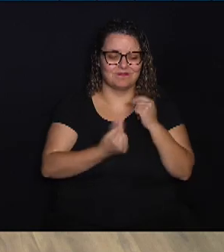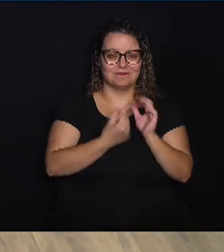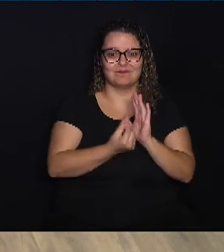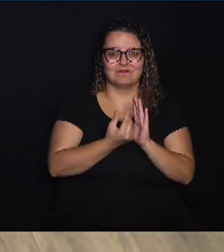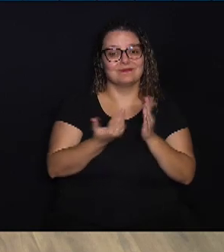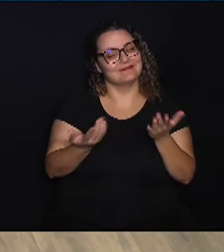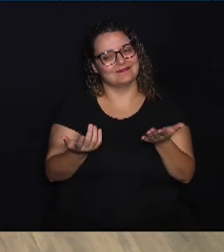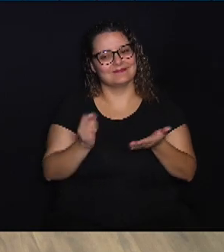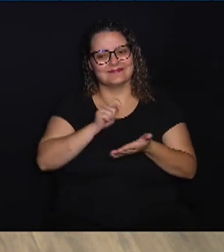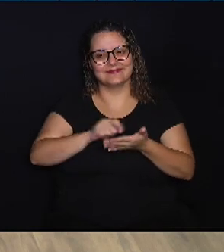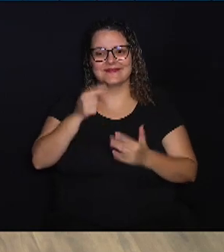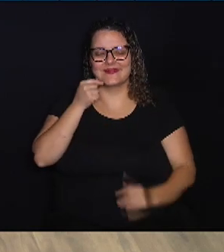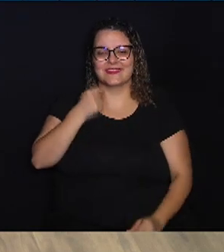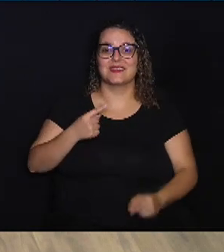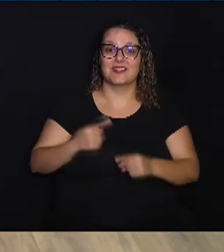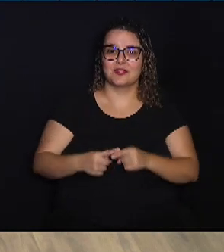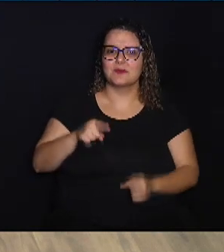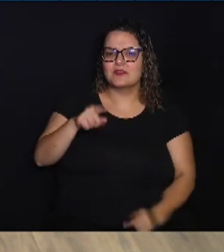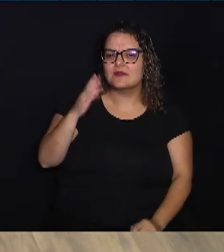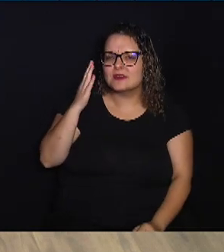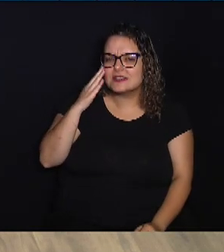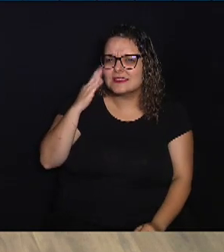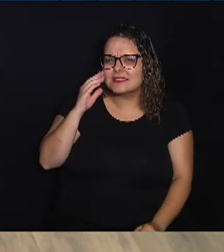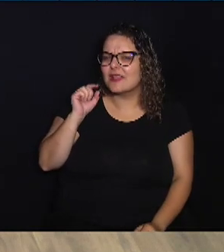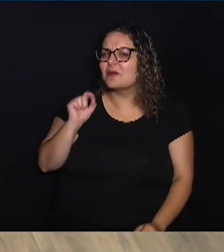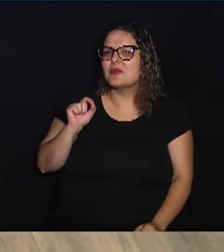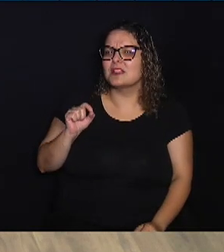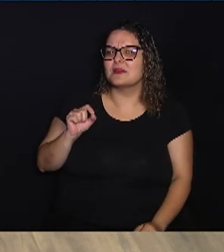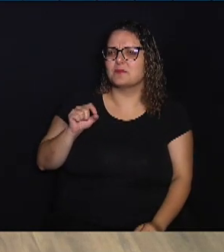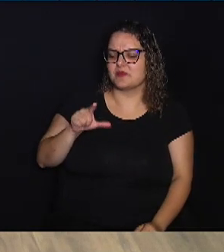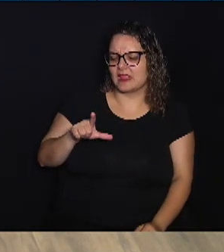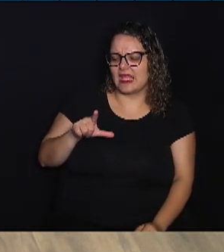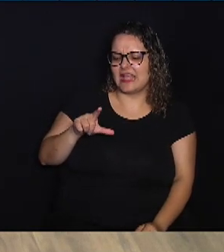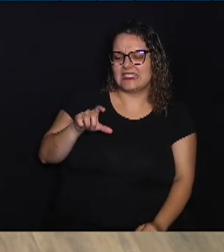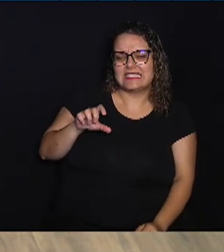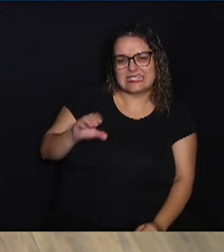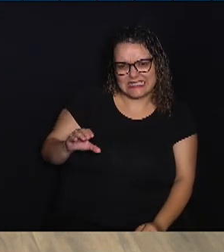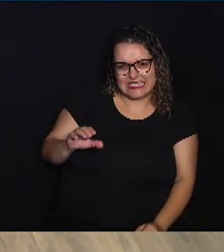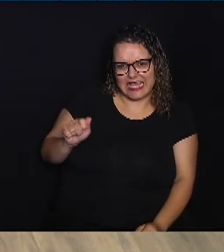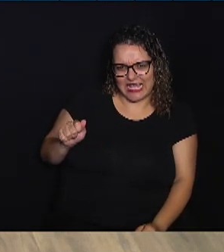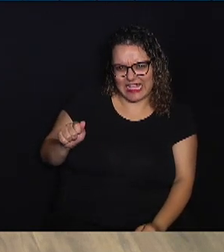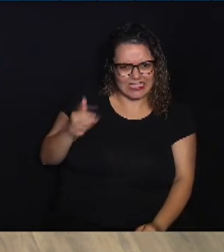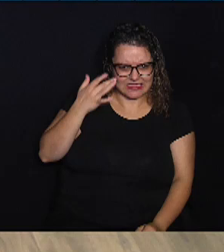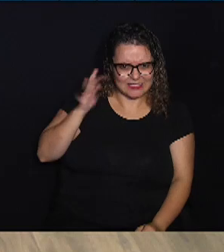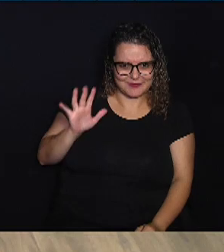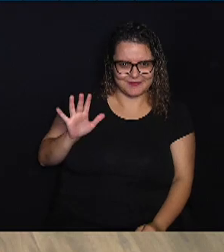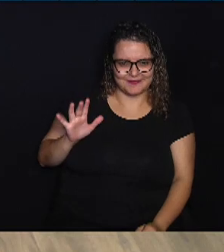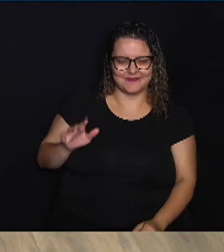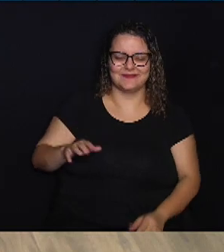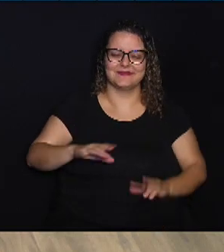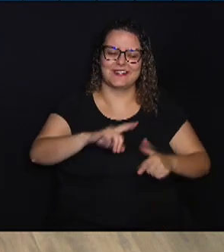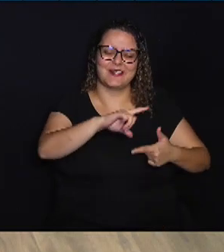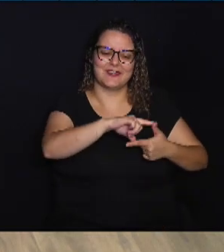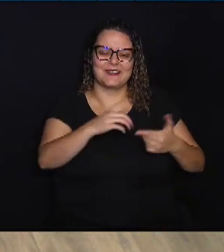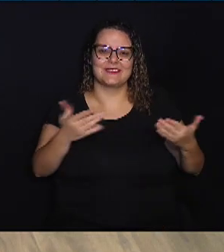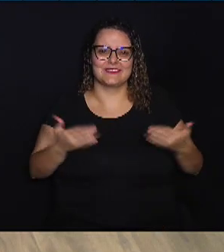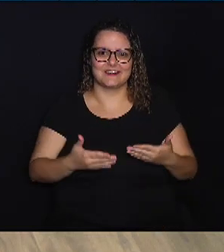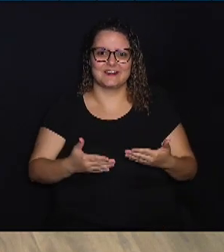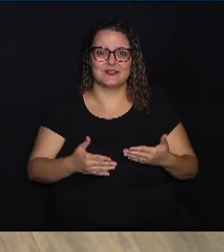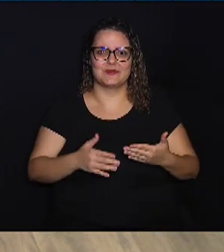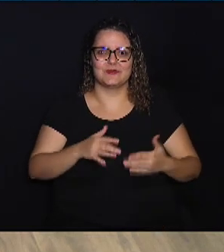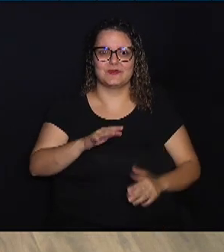a hora do Na Ponta do Lápis. Porque você sabe o que é LCA? Não sabe? No nosso quadro de hoje, a